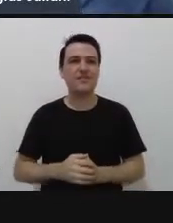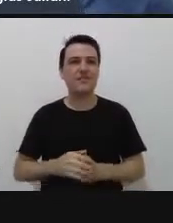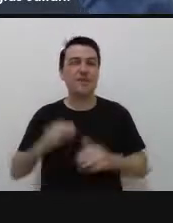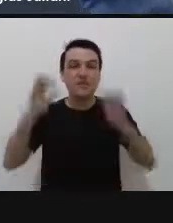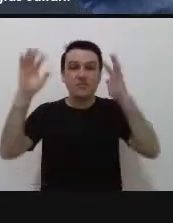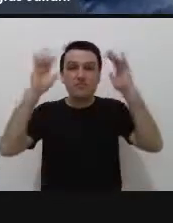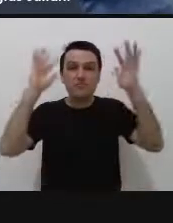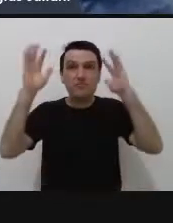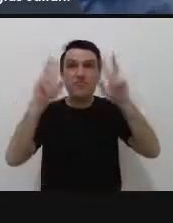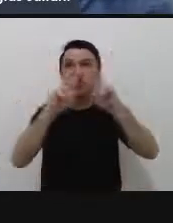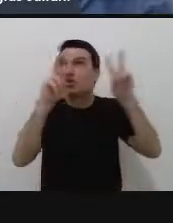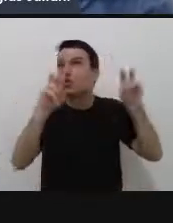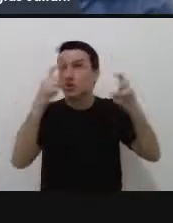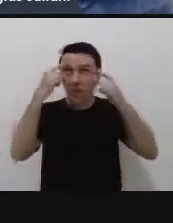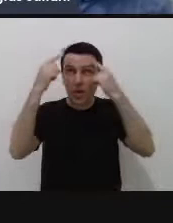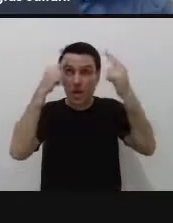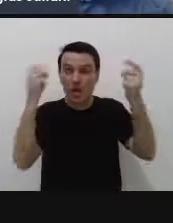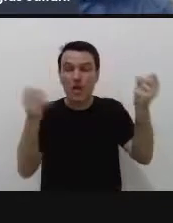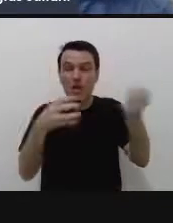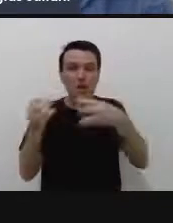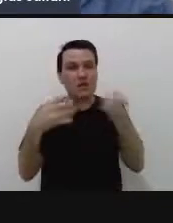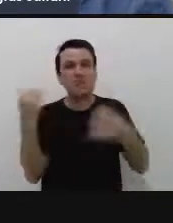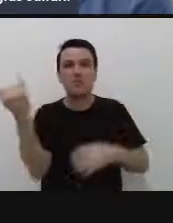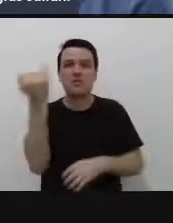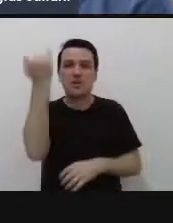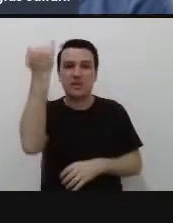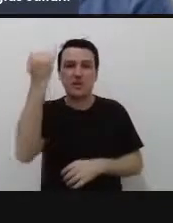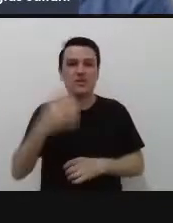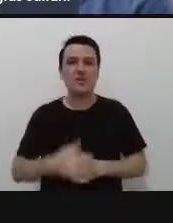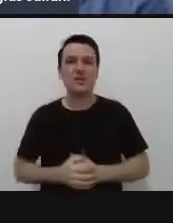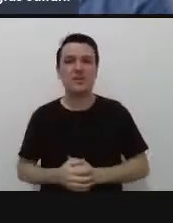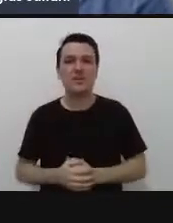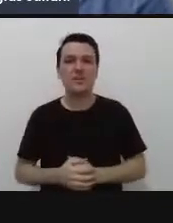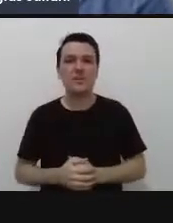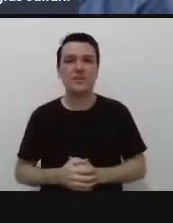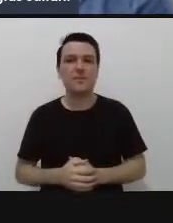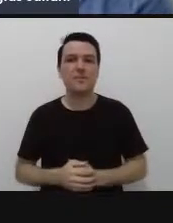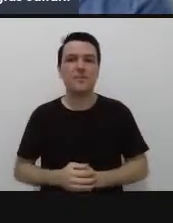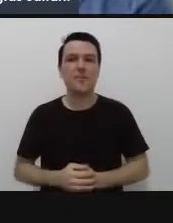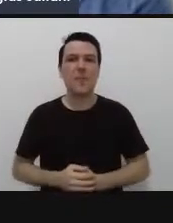inovação eu acho que é o que já está valendo a importância de a gente desenvolver esse comportamento inovador